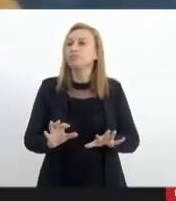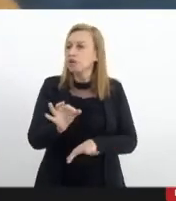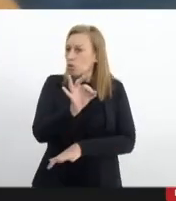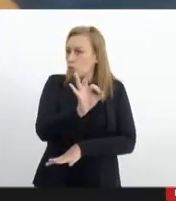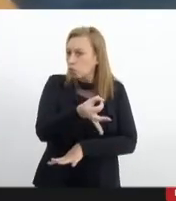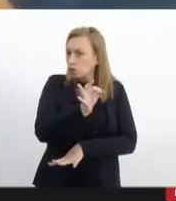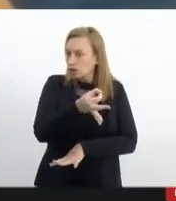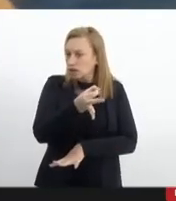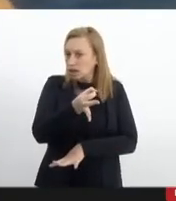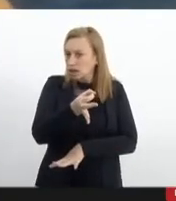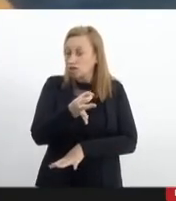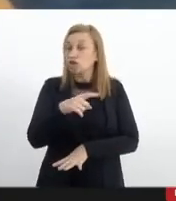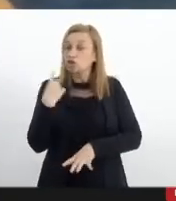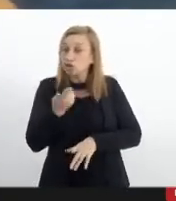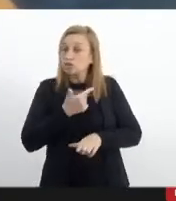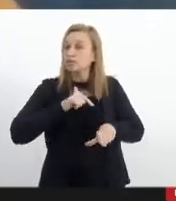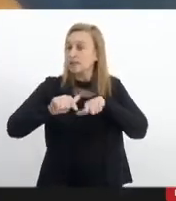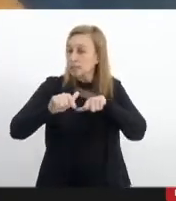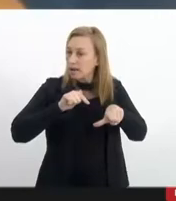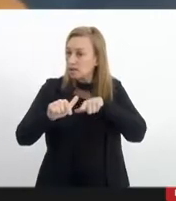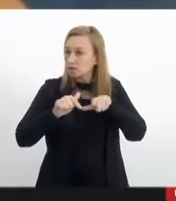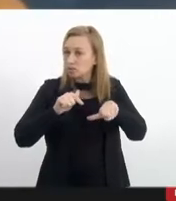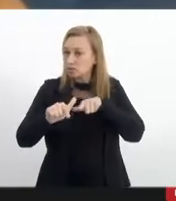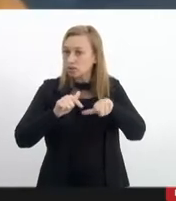acredito que a gente vem trabalhando ele